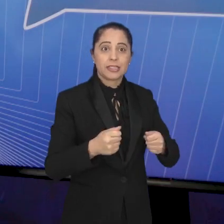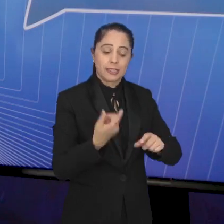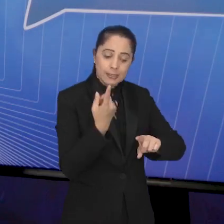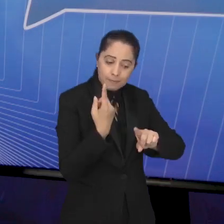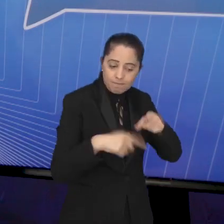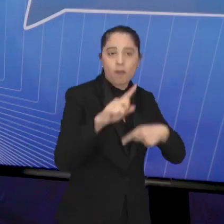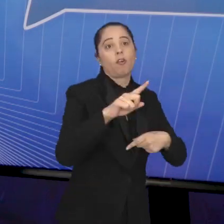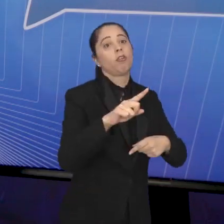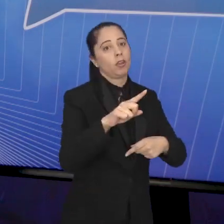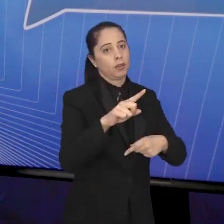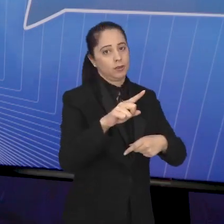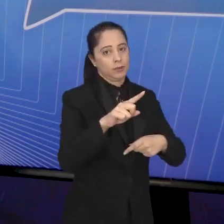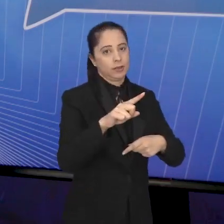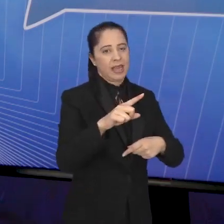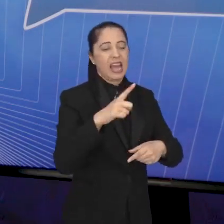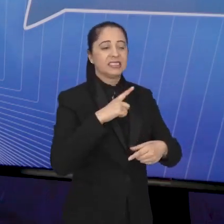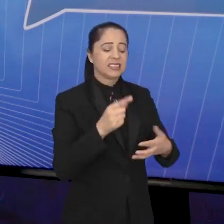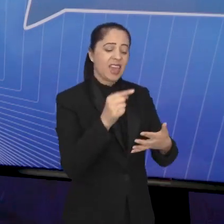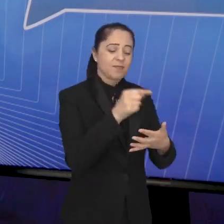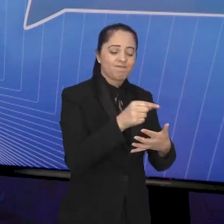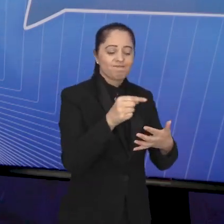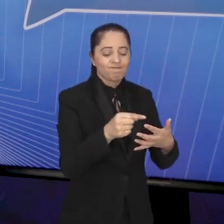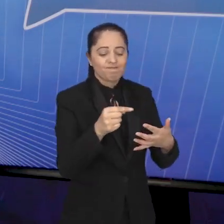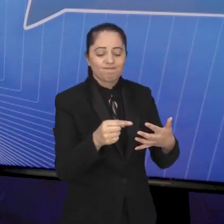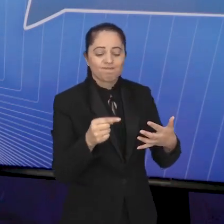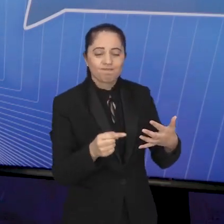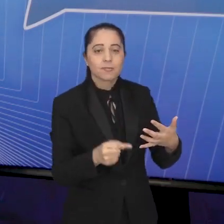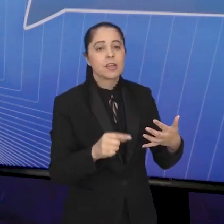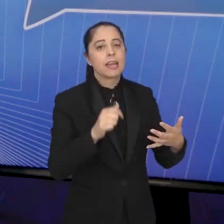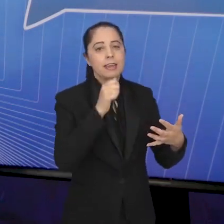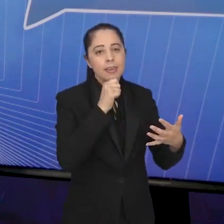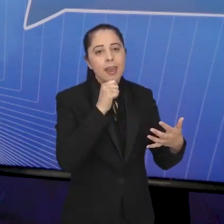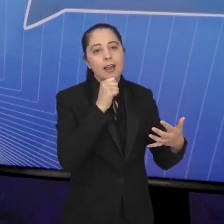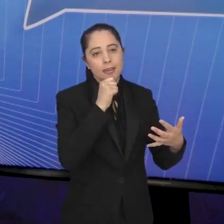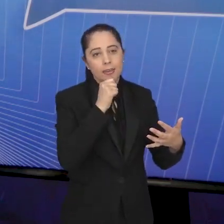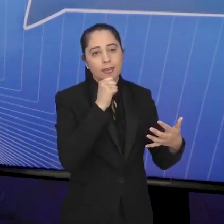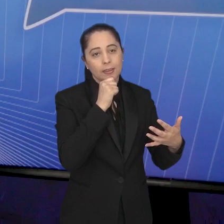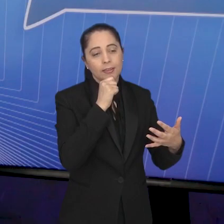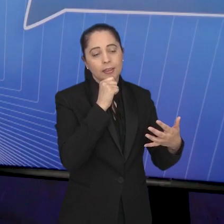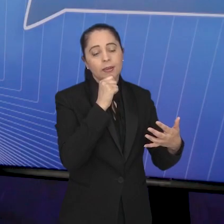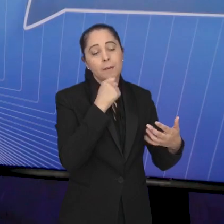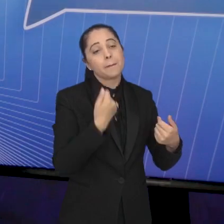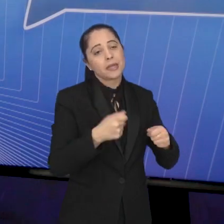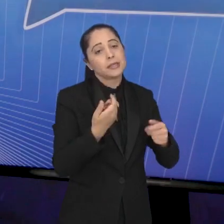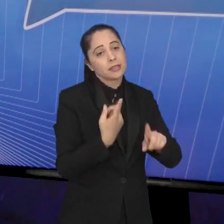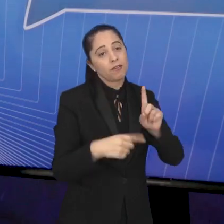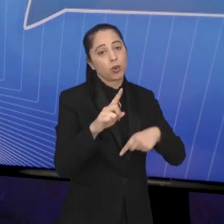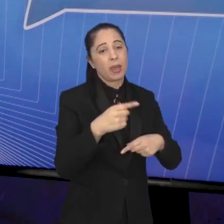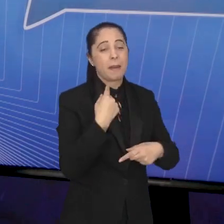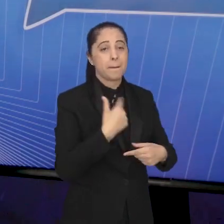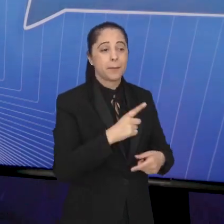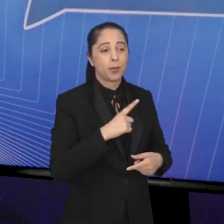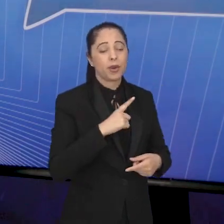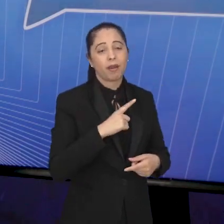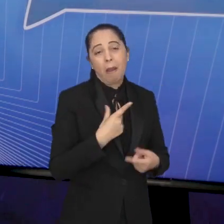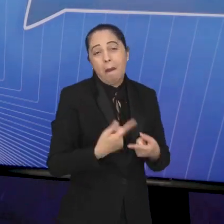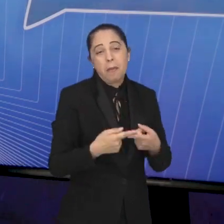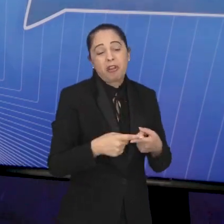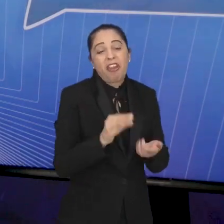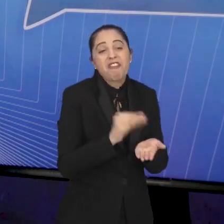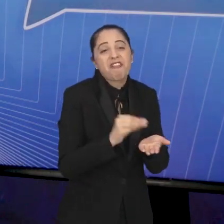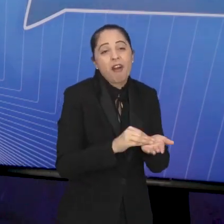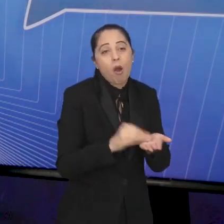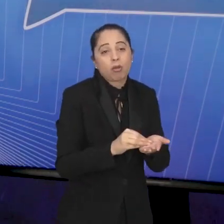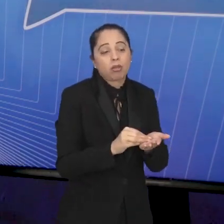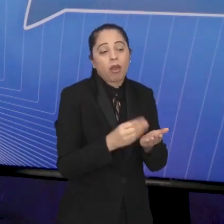avançar mais ainda. Então, tem alguns pontos no Rio Paraíba que a qualidade ainda não atende determinado padrão que